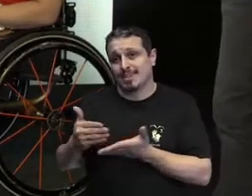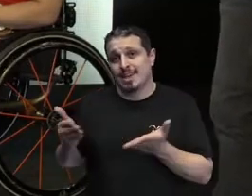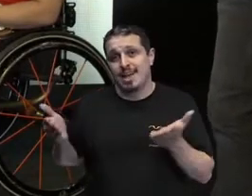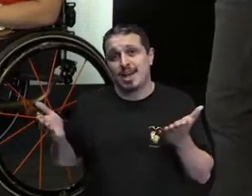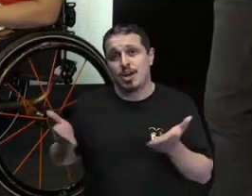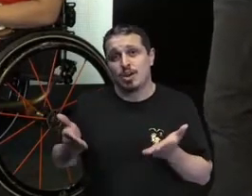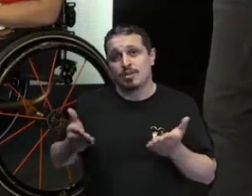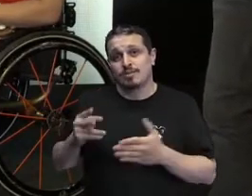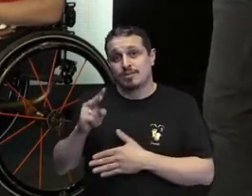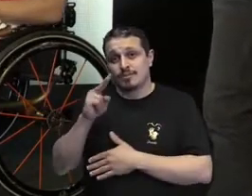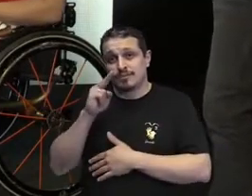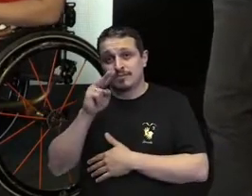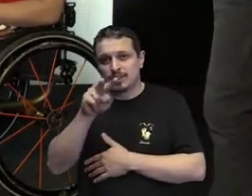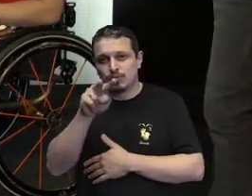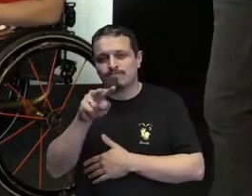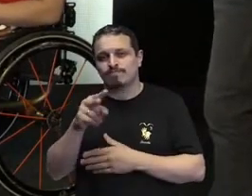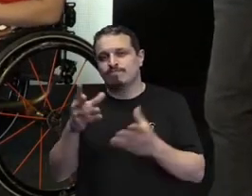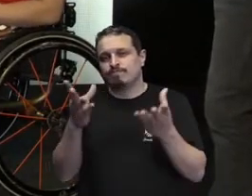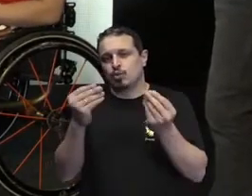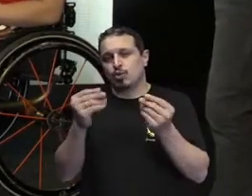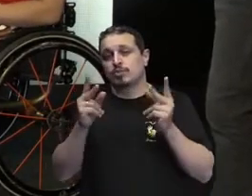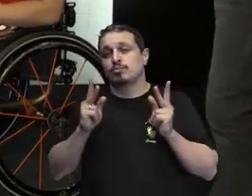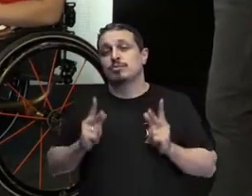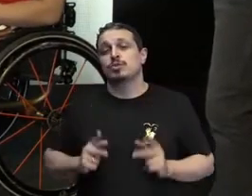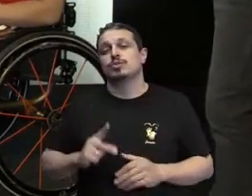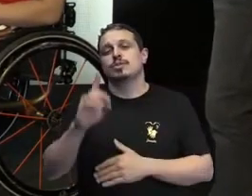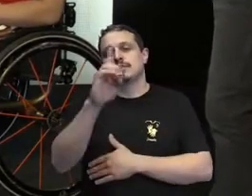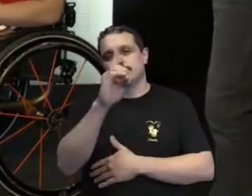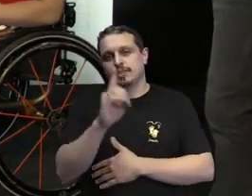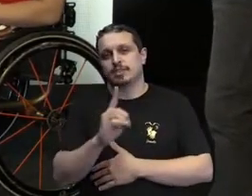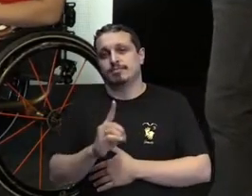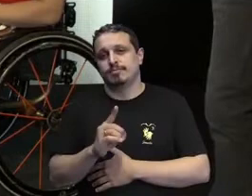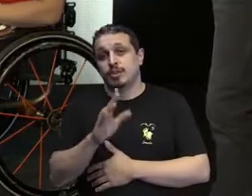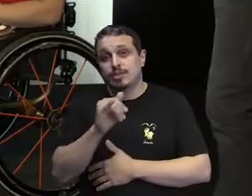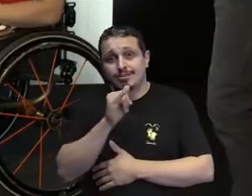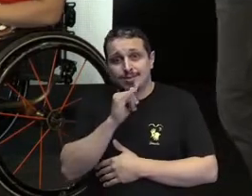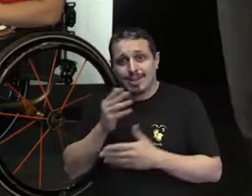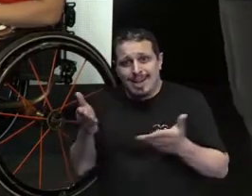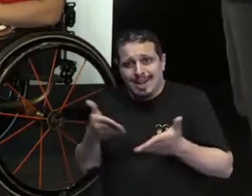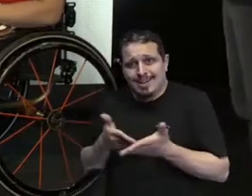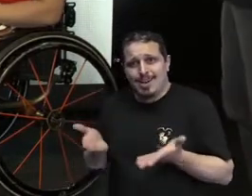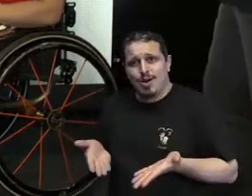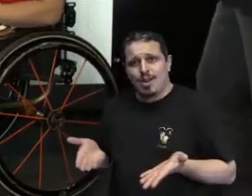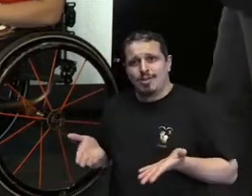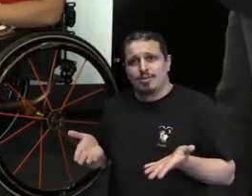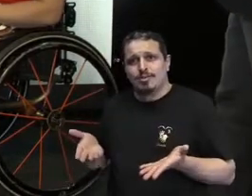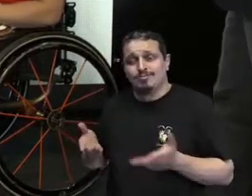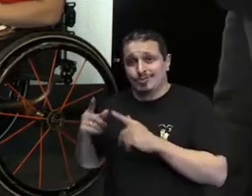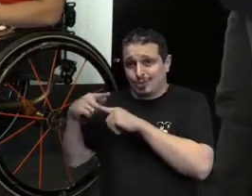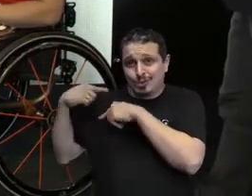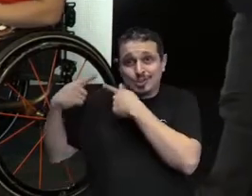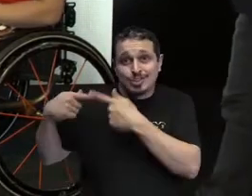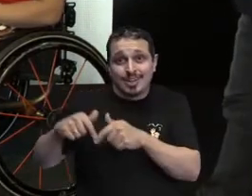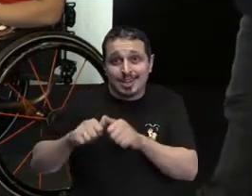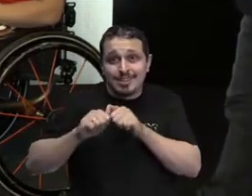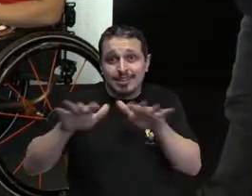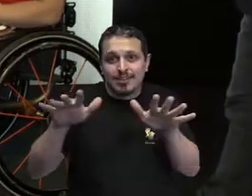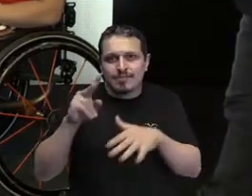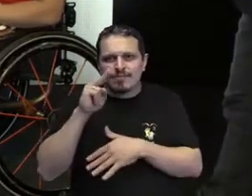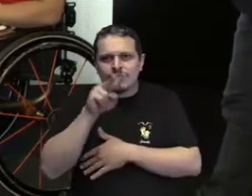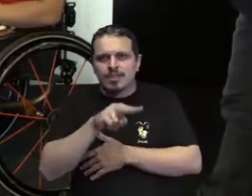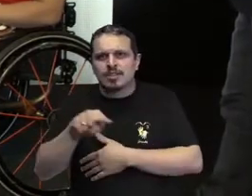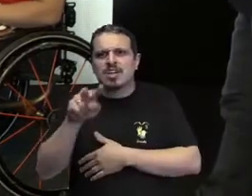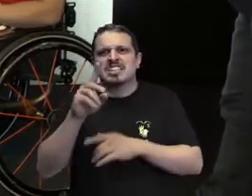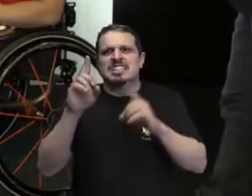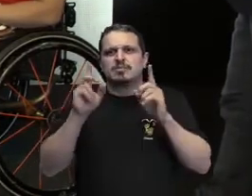pessoas com deficiência, até aqui, né, nesse congresso, a gente vê tantas pessoas que começaram faz